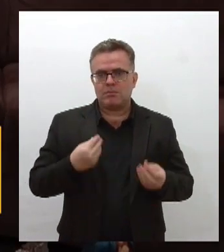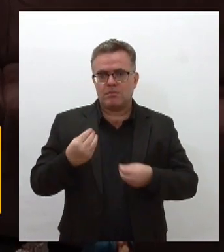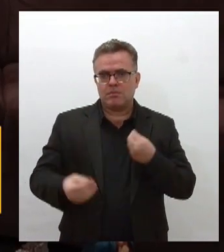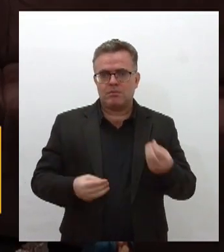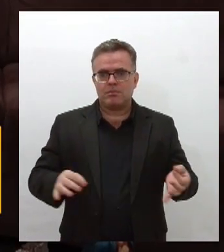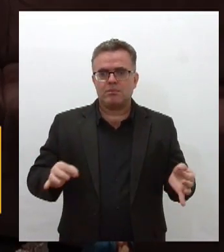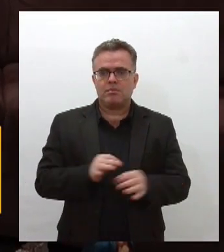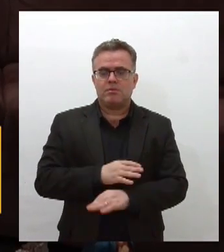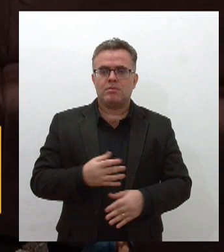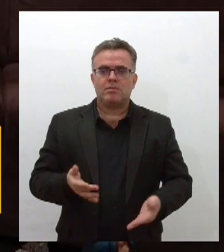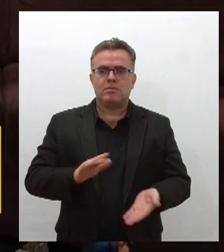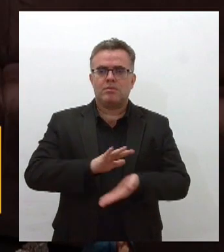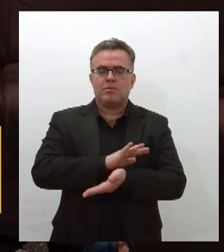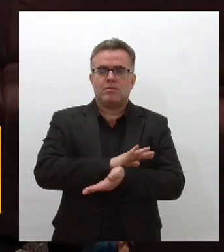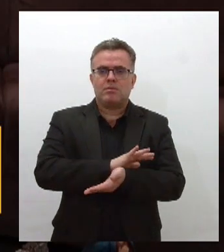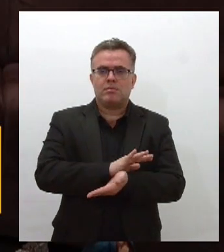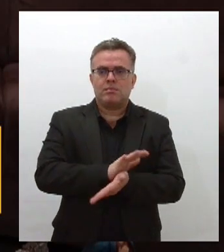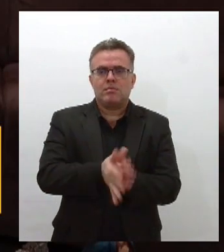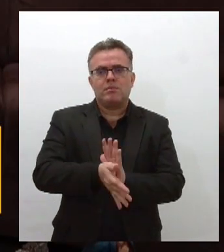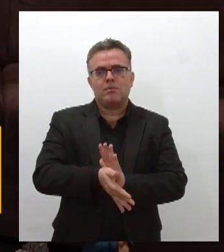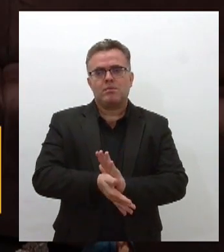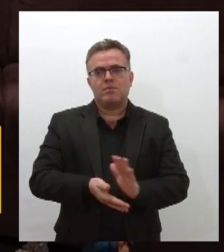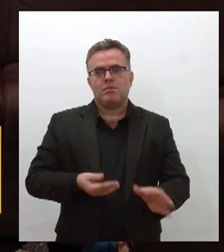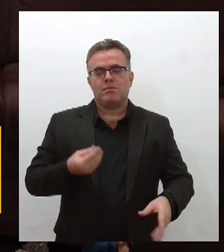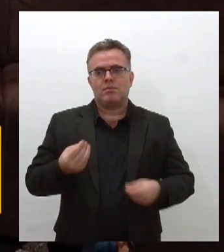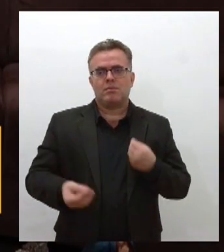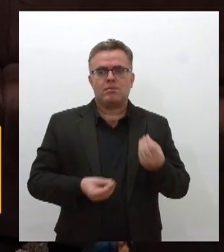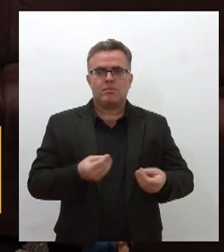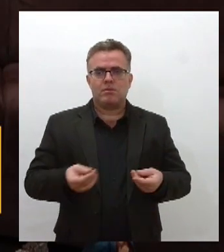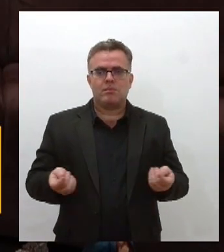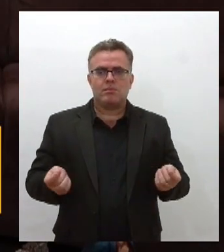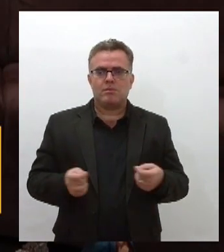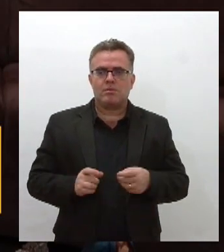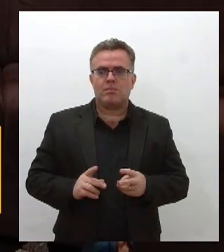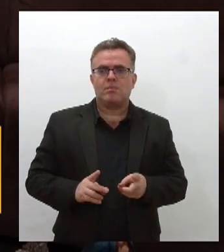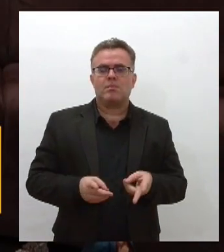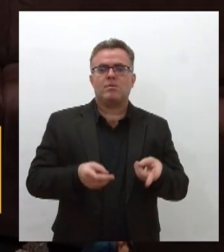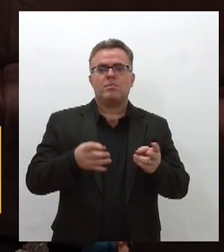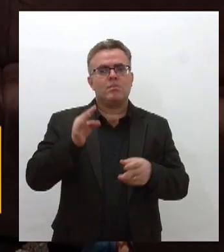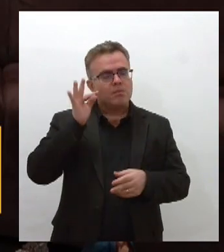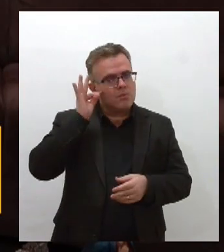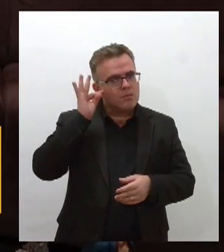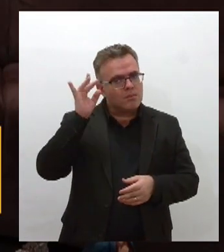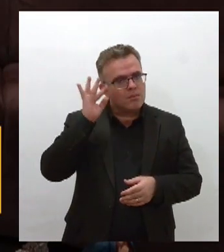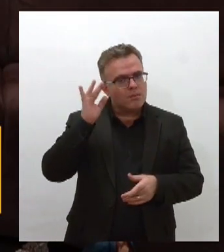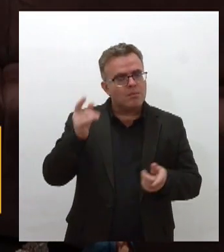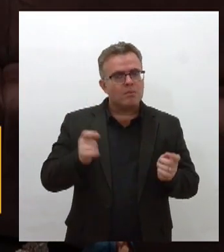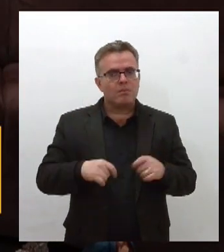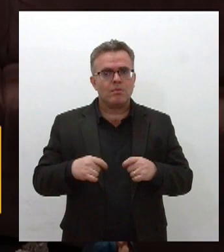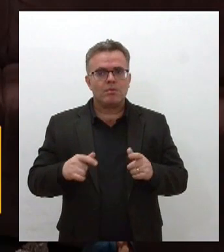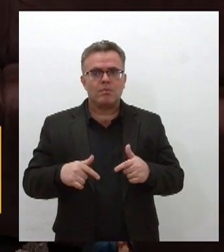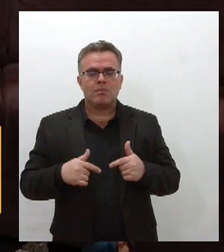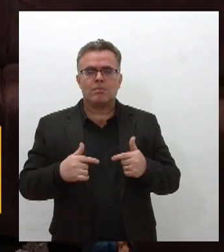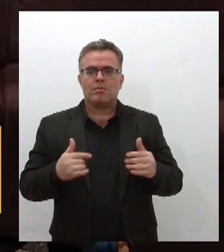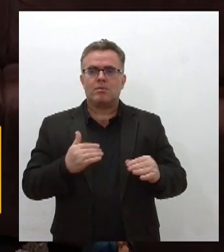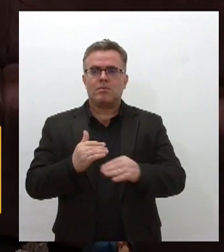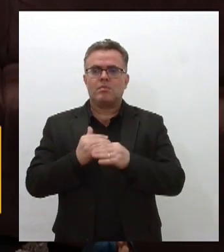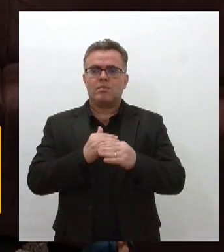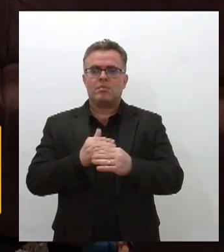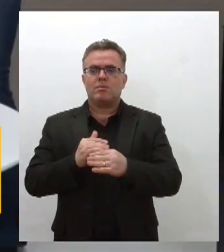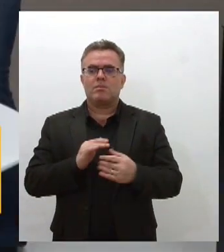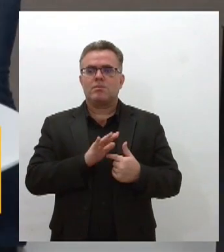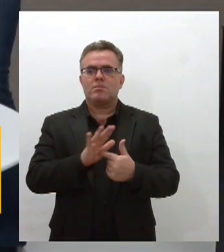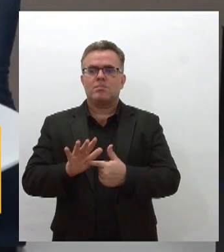discriminação com os negros e ele tem teorias importantes para defender a igualdade e mostrar que somos todos